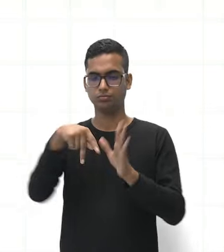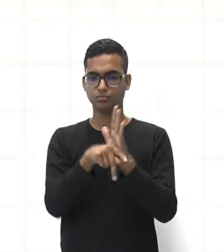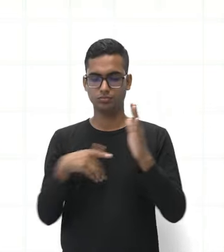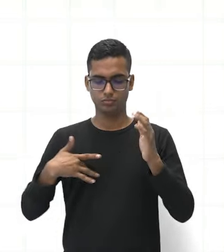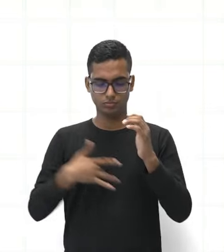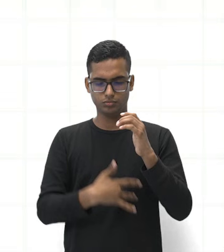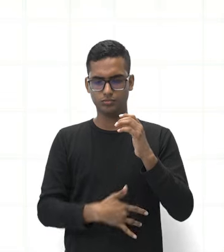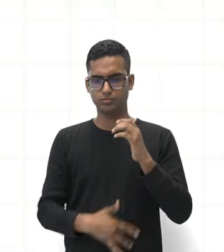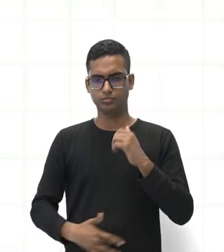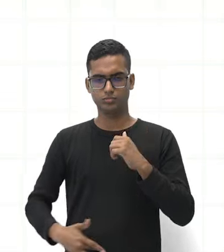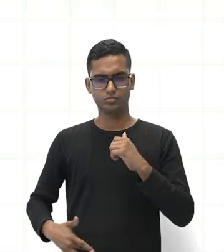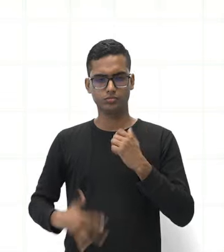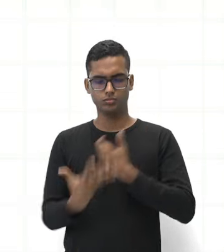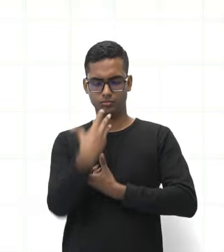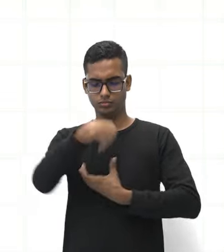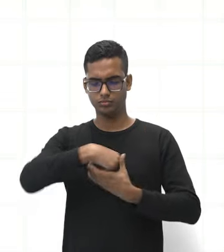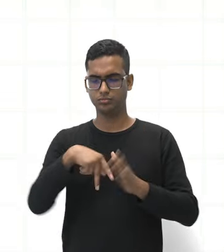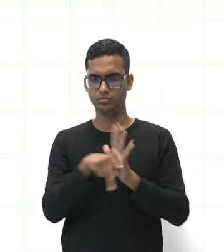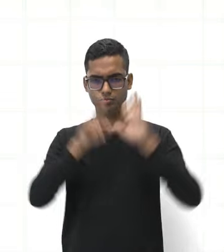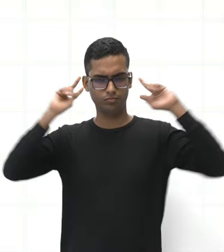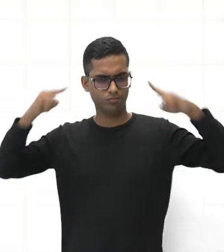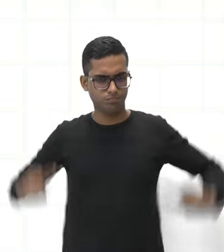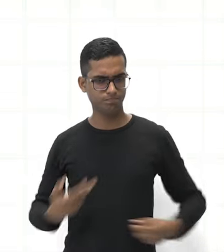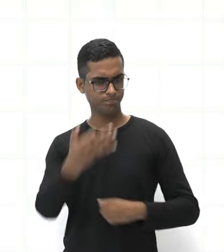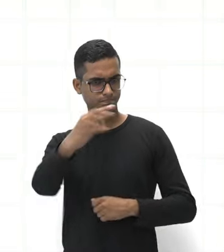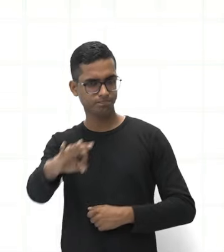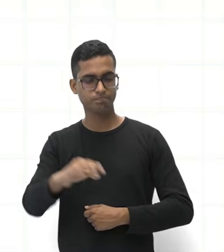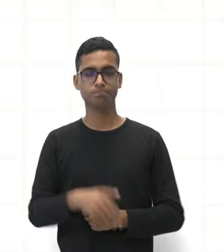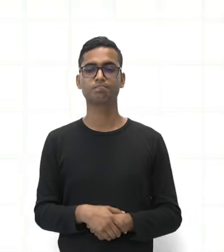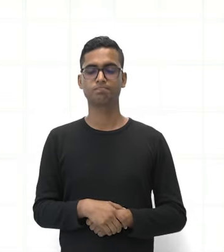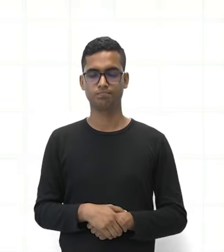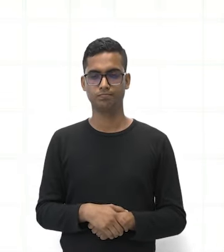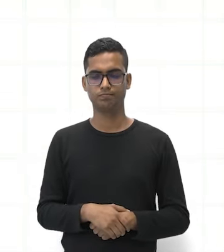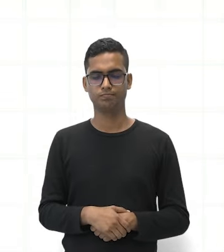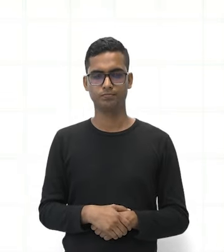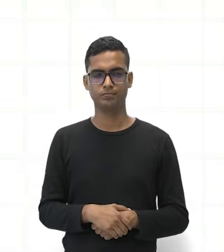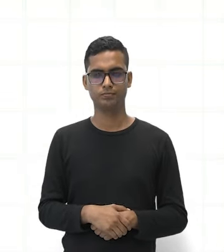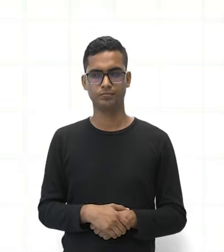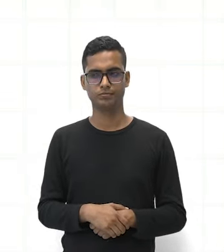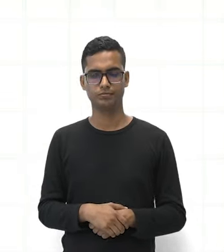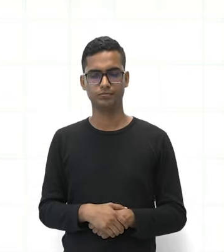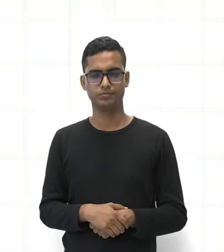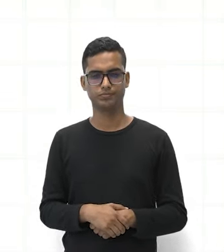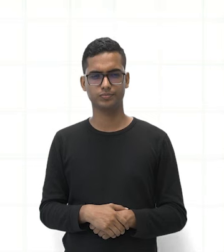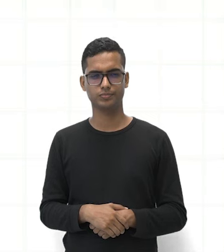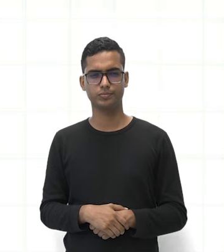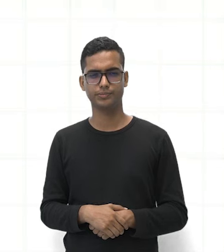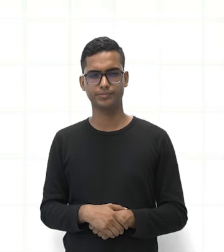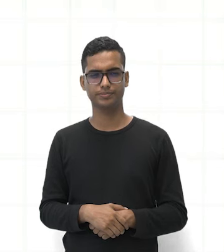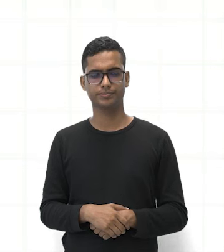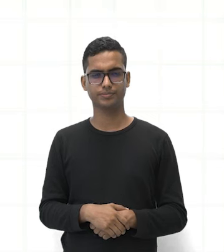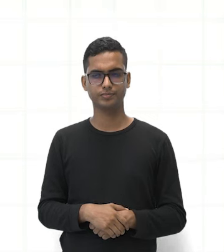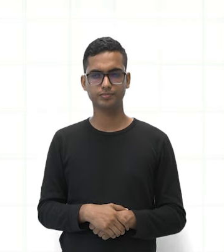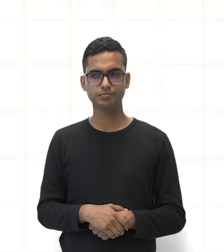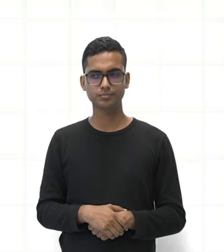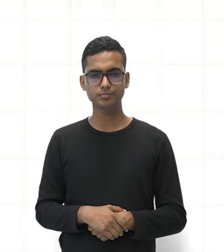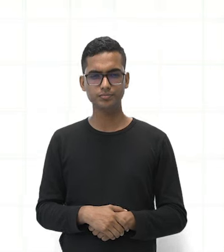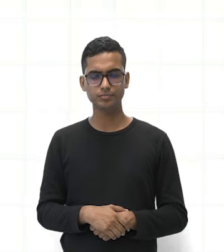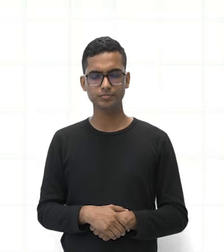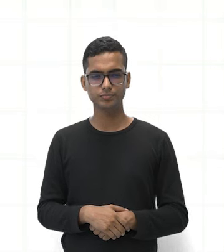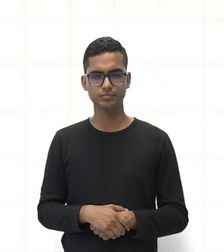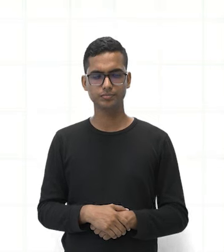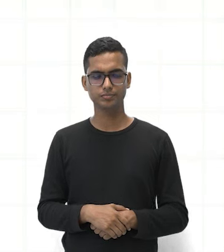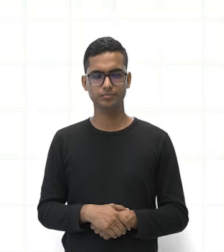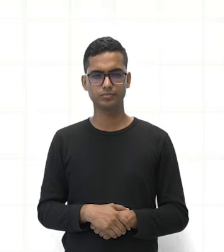internos, certo? Que vai aí fazer